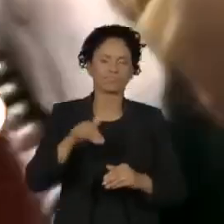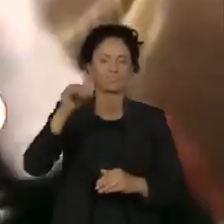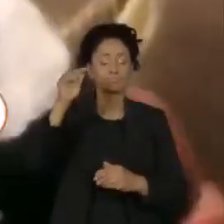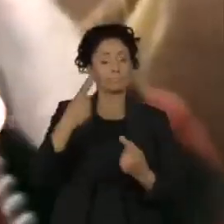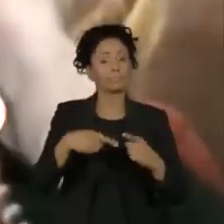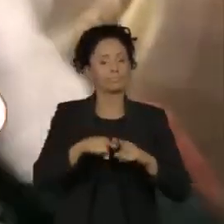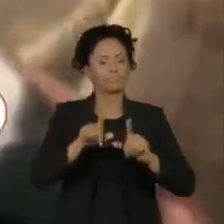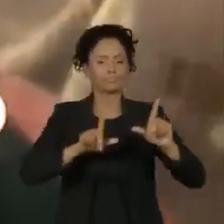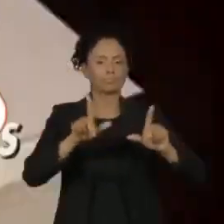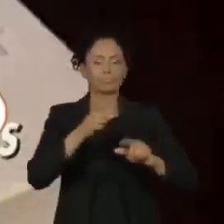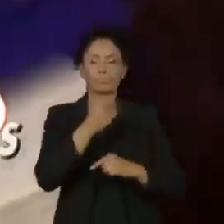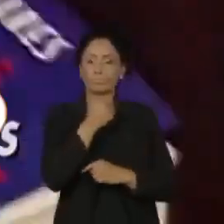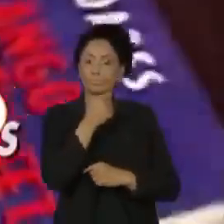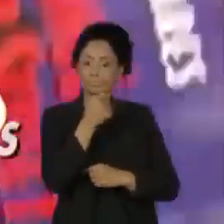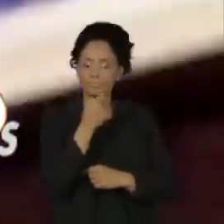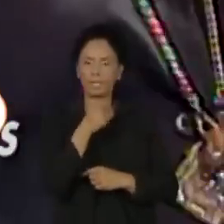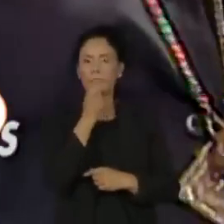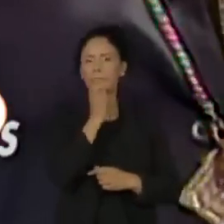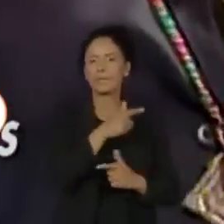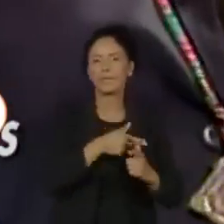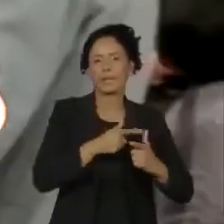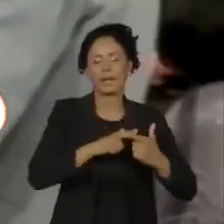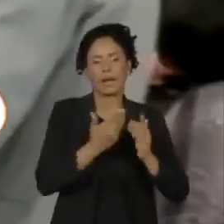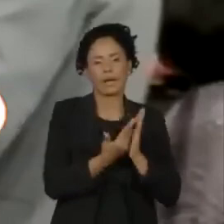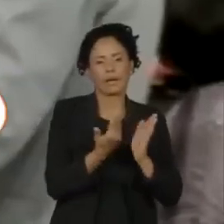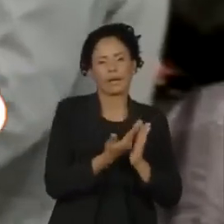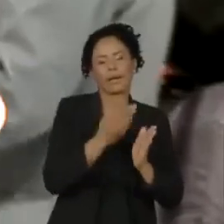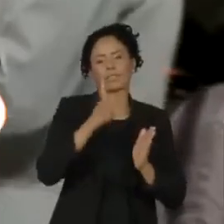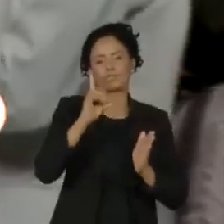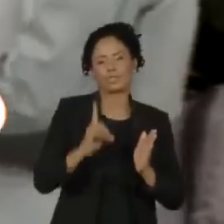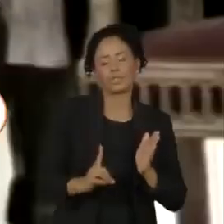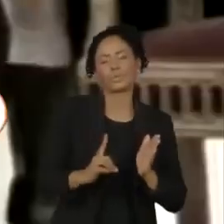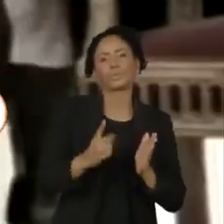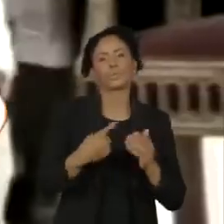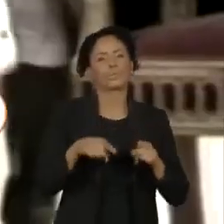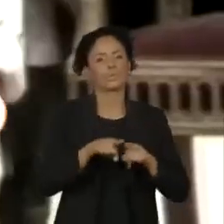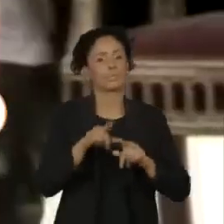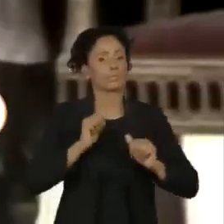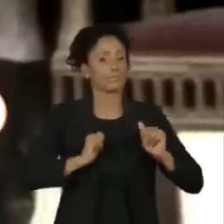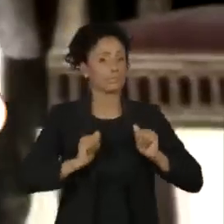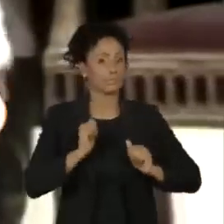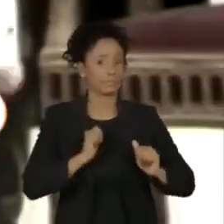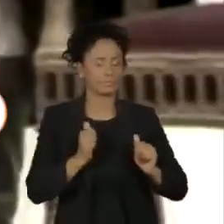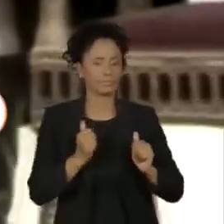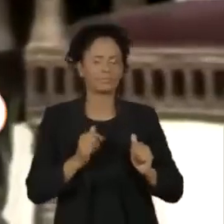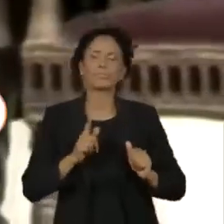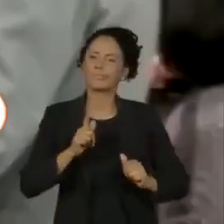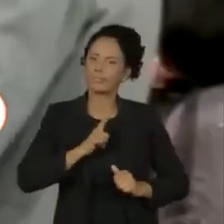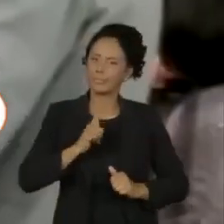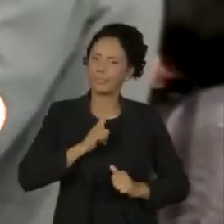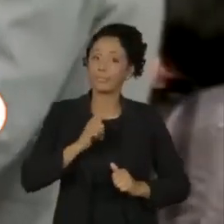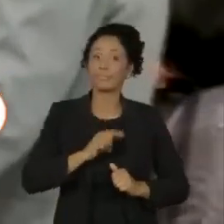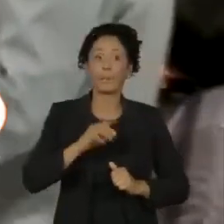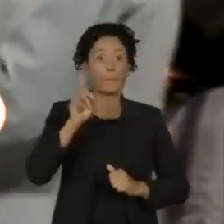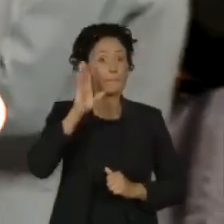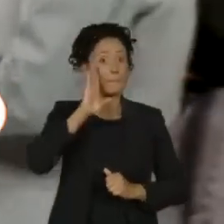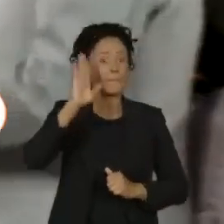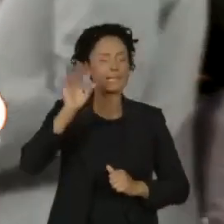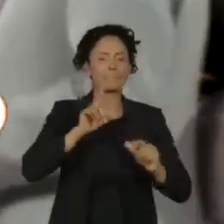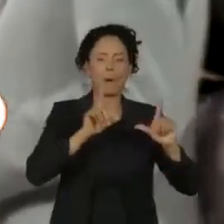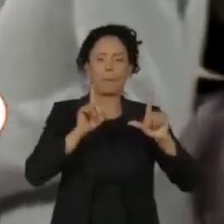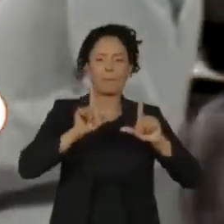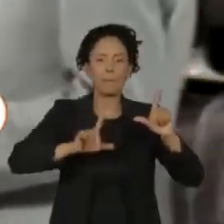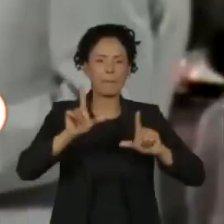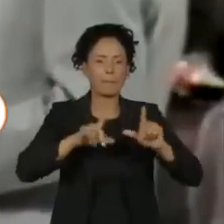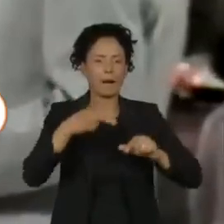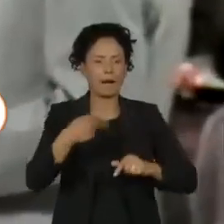televisão, foi humorista, escritor, diretor e também ator. Deixou sua marca nas principais emissoras desse país.